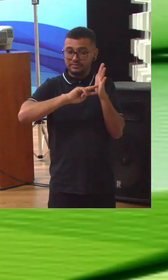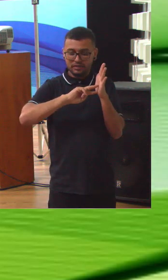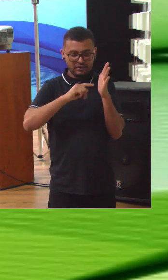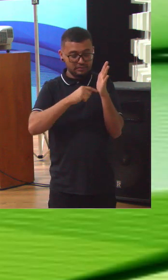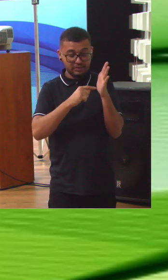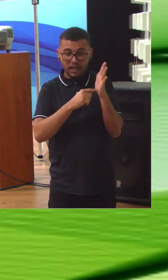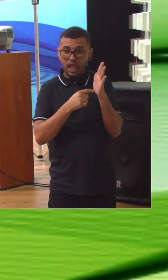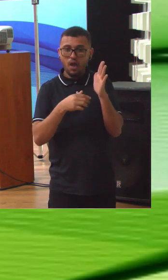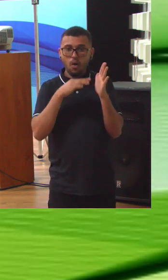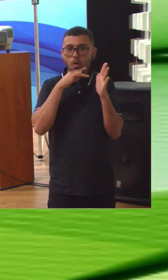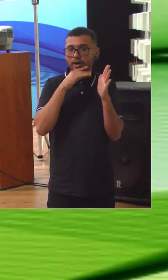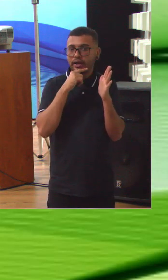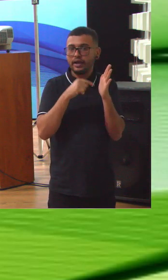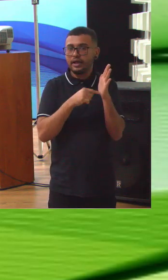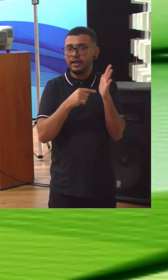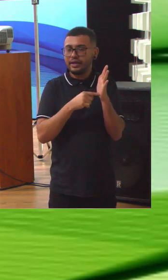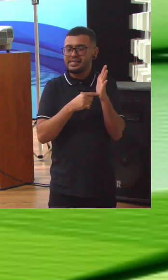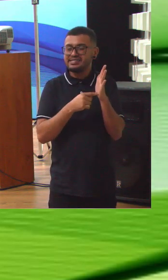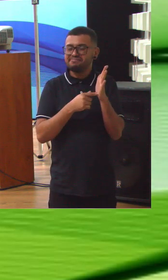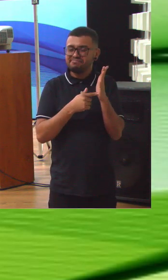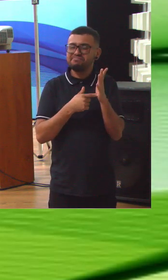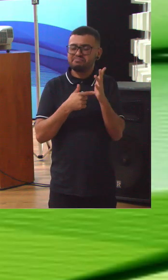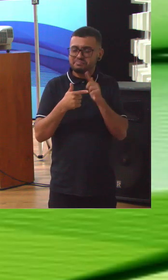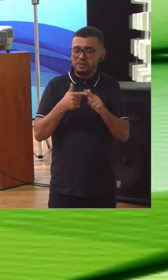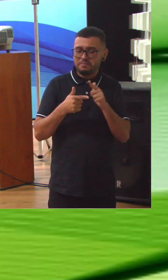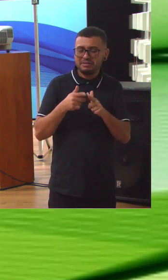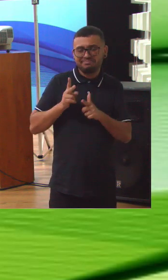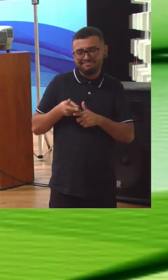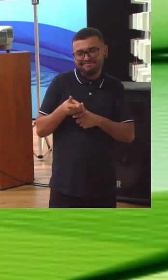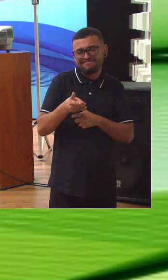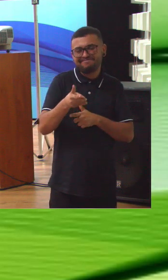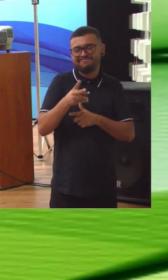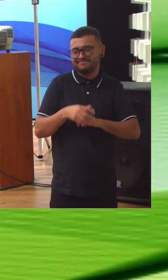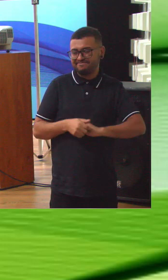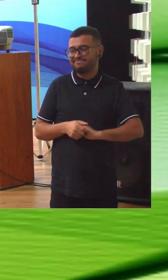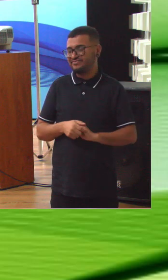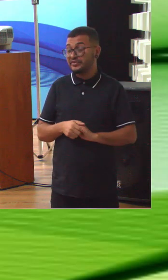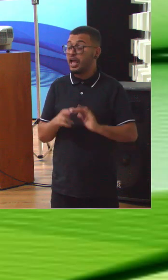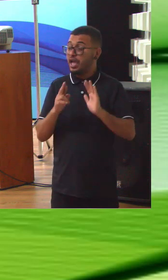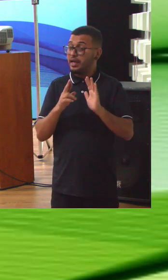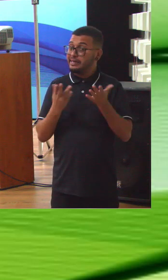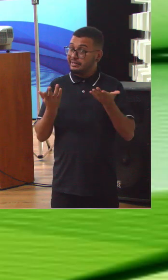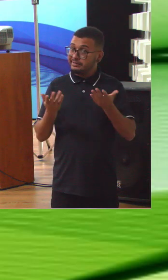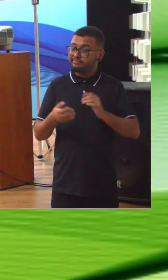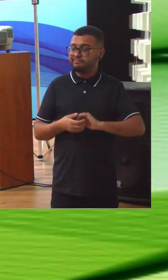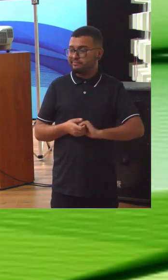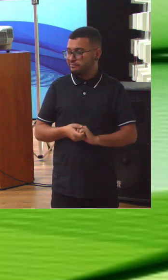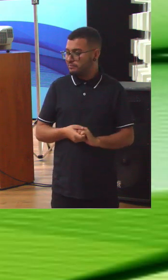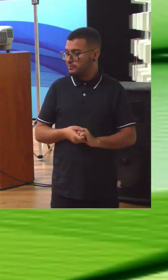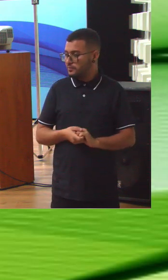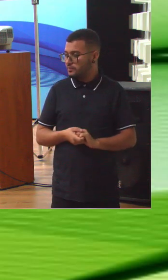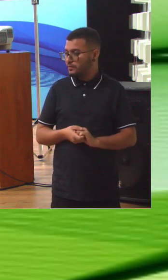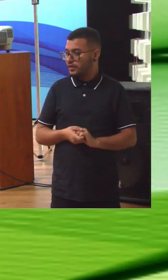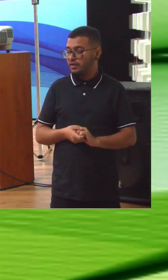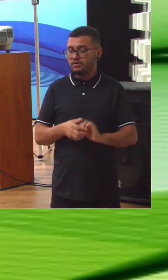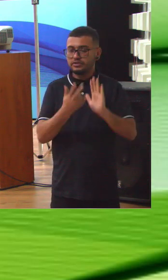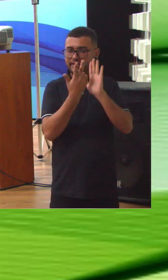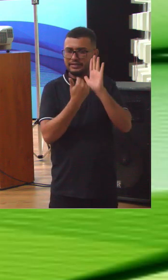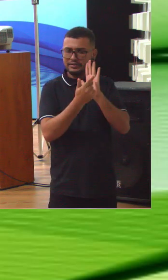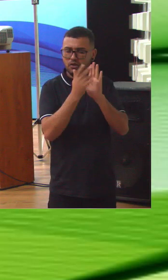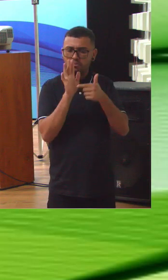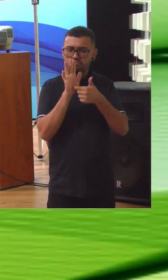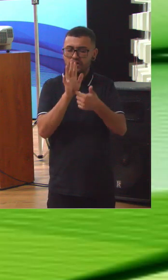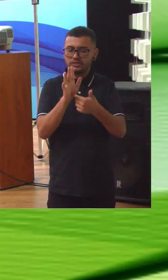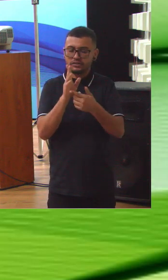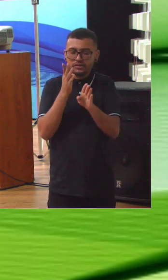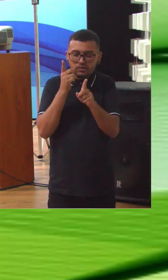feio geralmente é feio mesmo essa é uma regra então isso aqui nos ajuda a identificar o